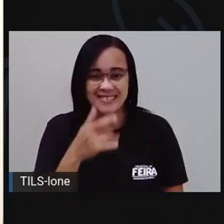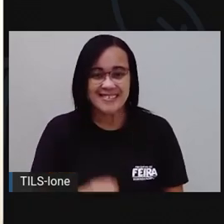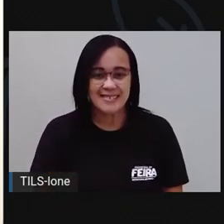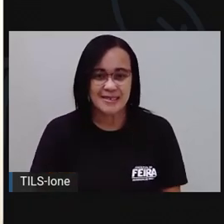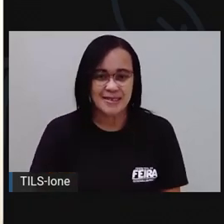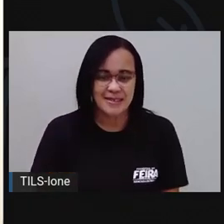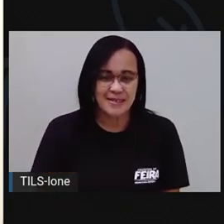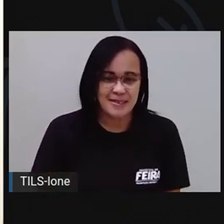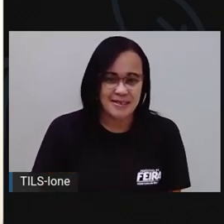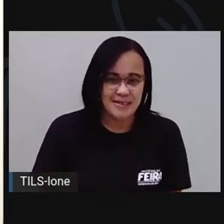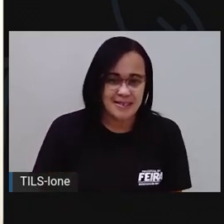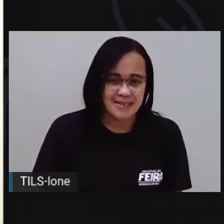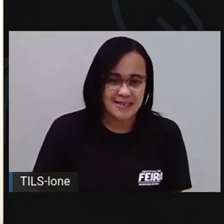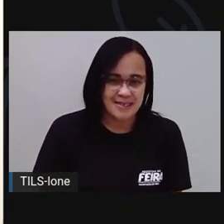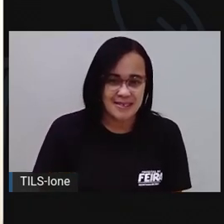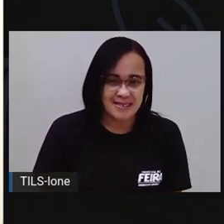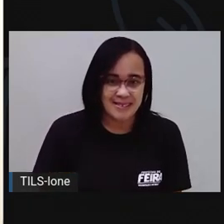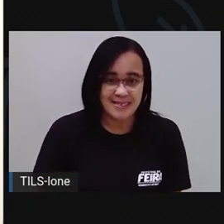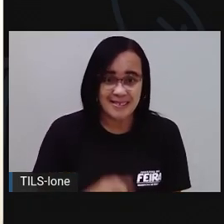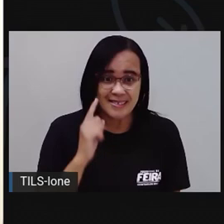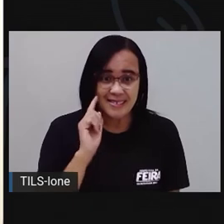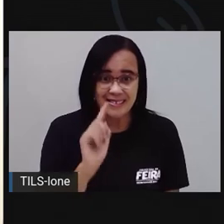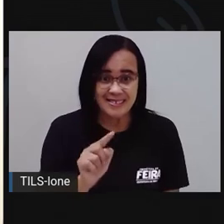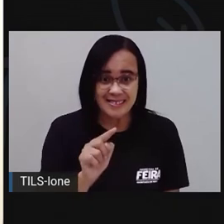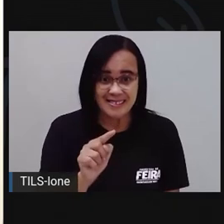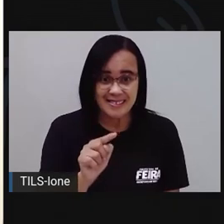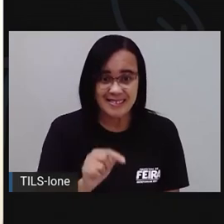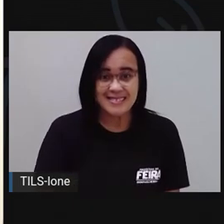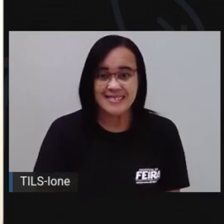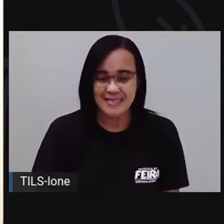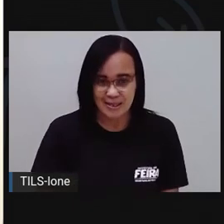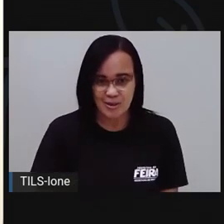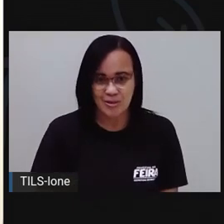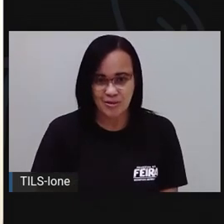aqui, ó, para vocês... O prato!